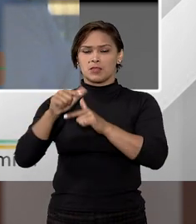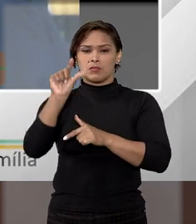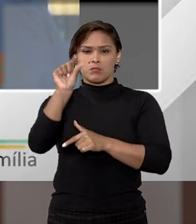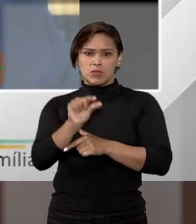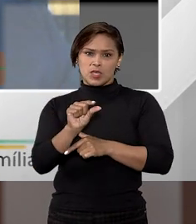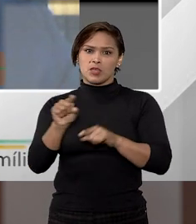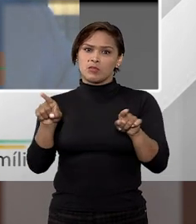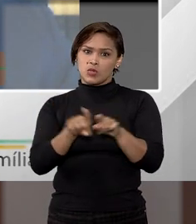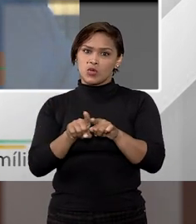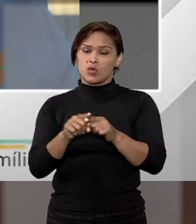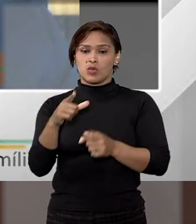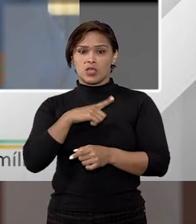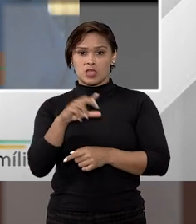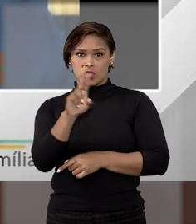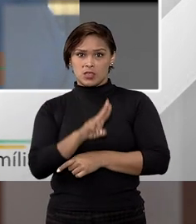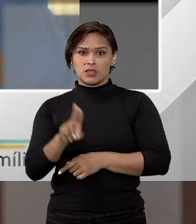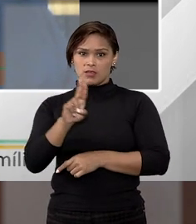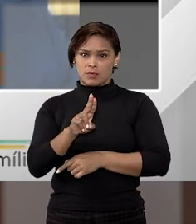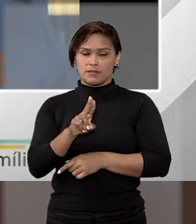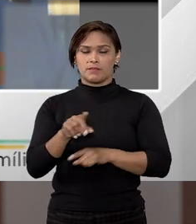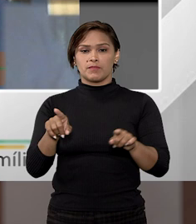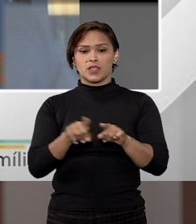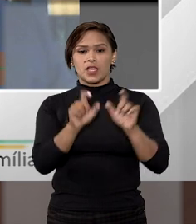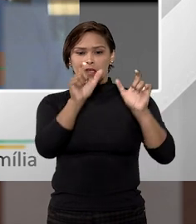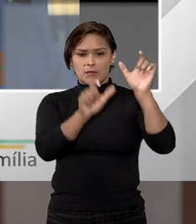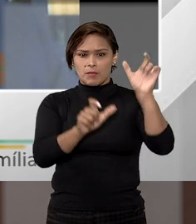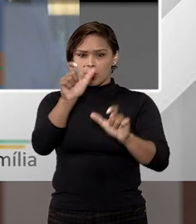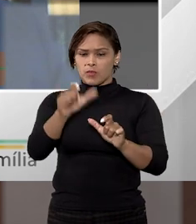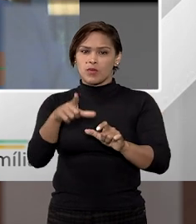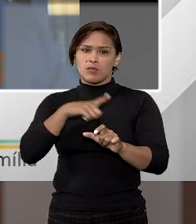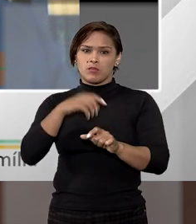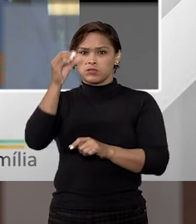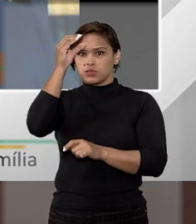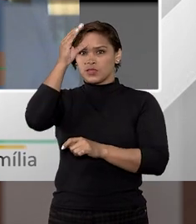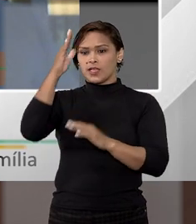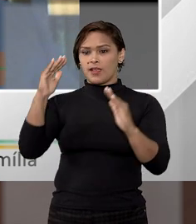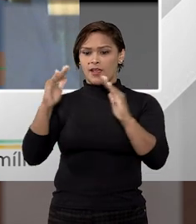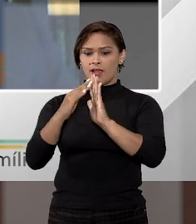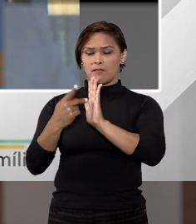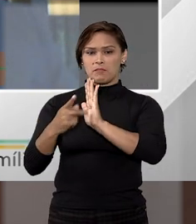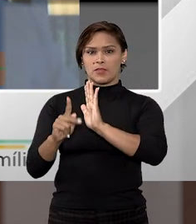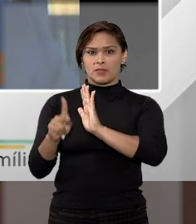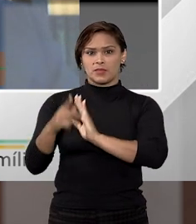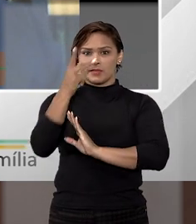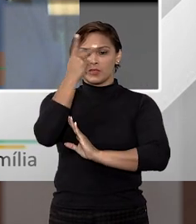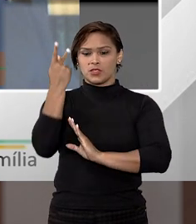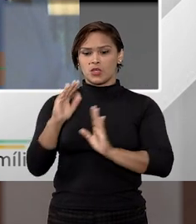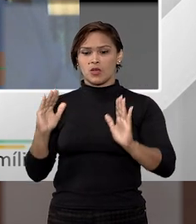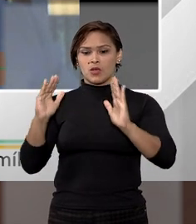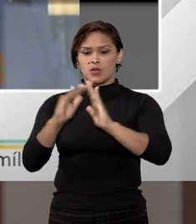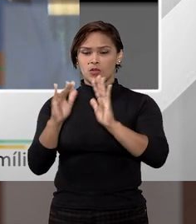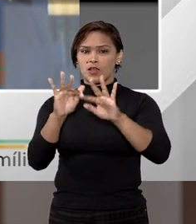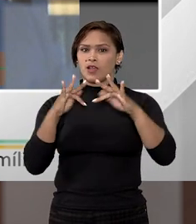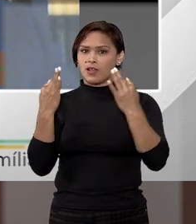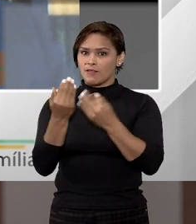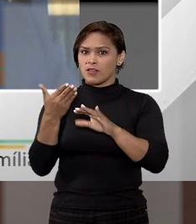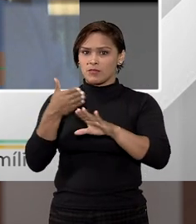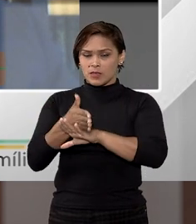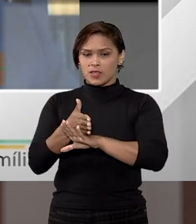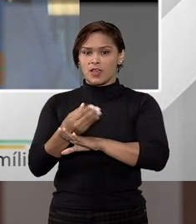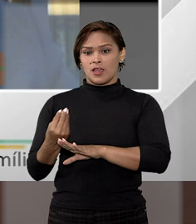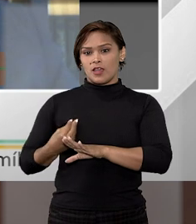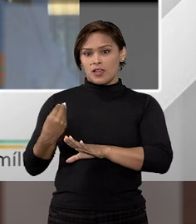ou de patrimônio mínimo existencial. E dentre esses conceitos está, obviamente, a residência da pessoa, o lugar em que ela reside,